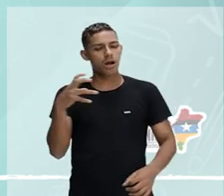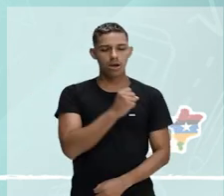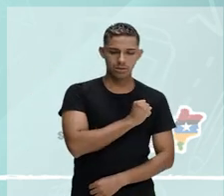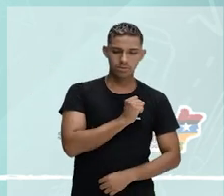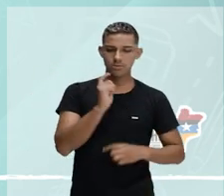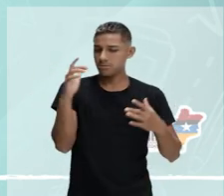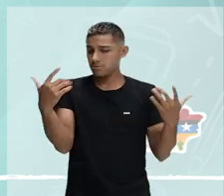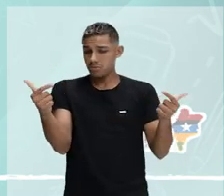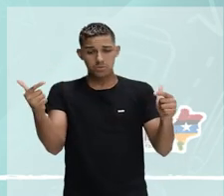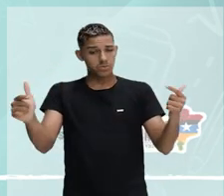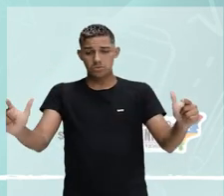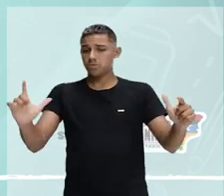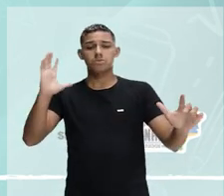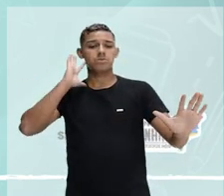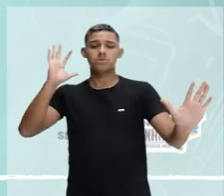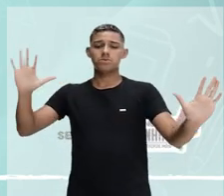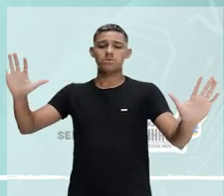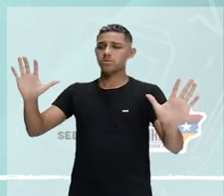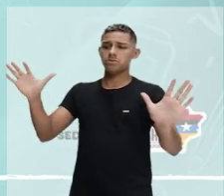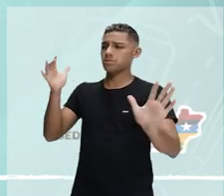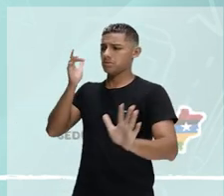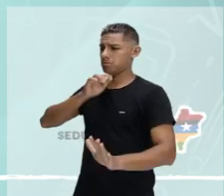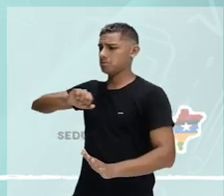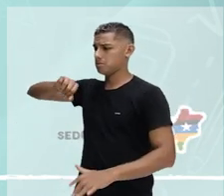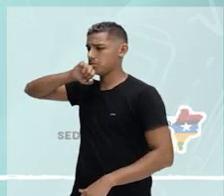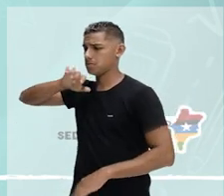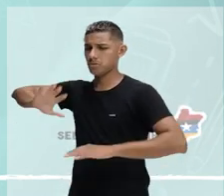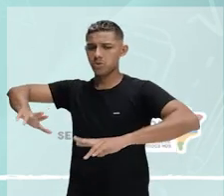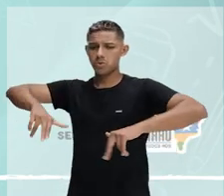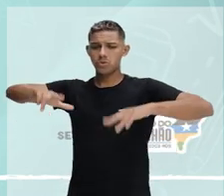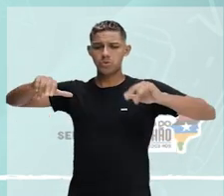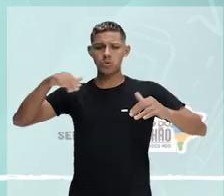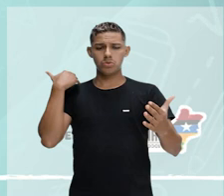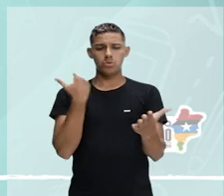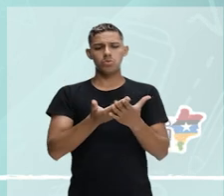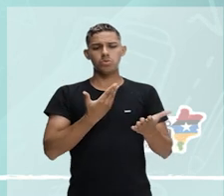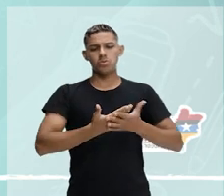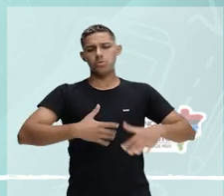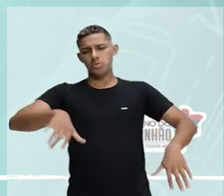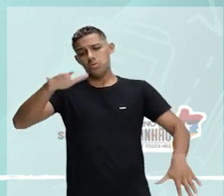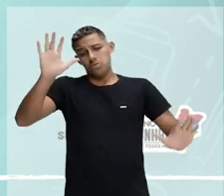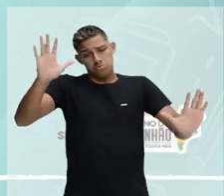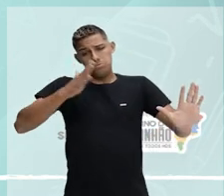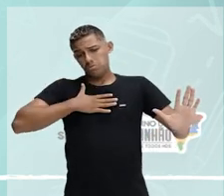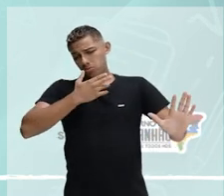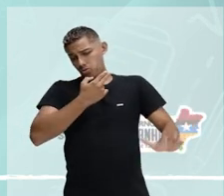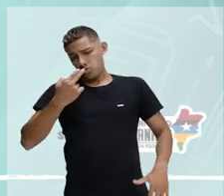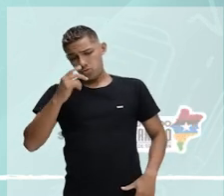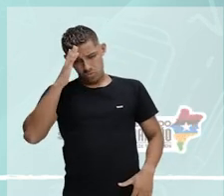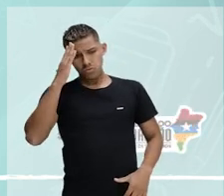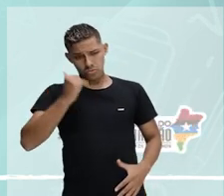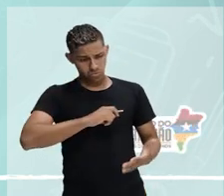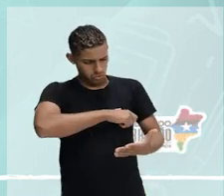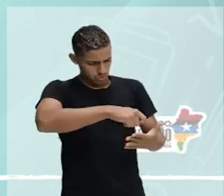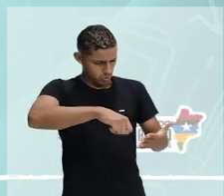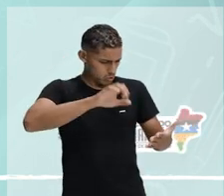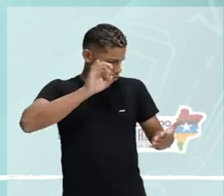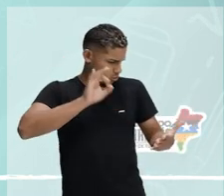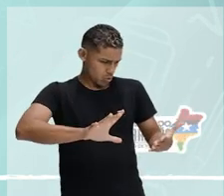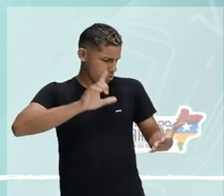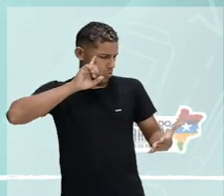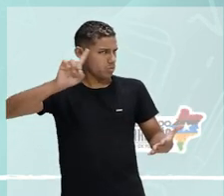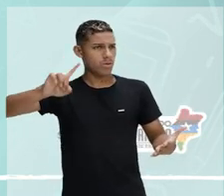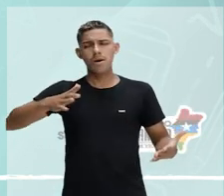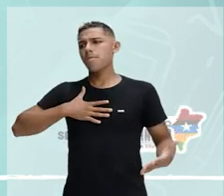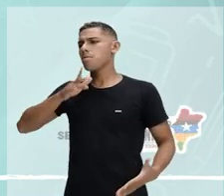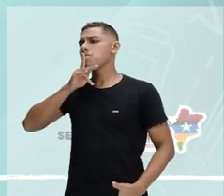Não tenho sabência, pois nunca estudei. Apenas eu sei o meu nome assinar. Meu pai, coitadinho, vivia sem